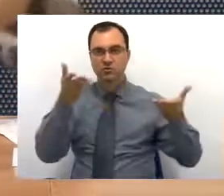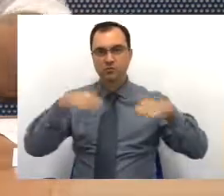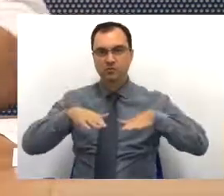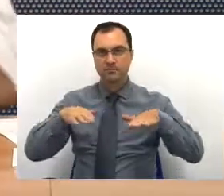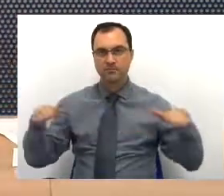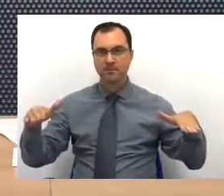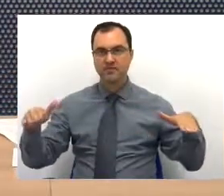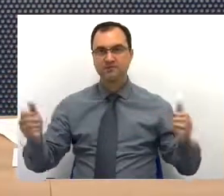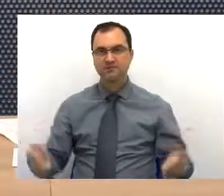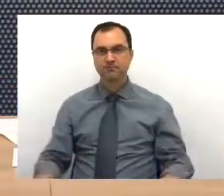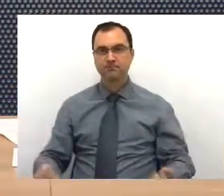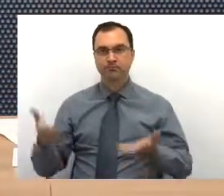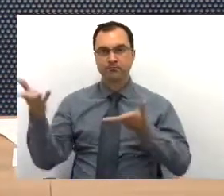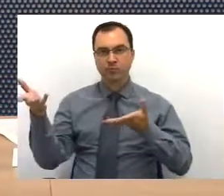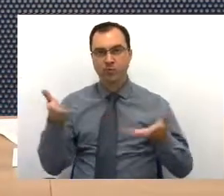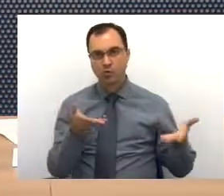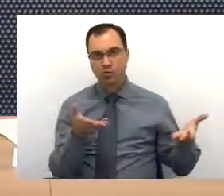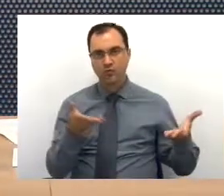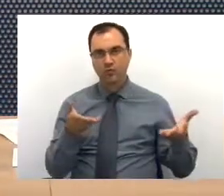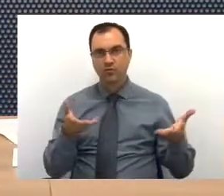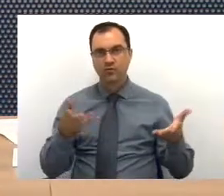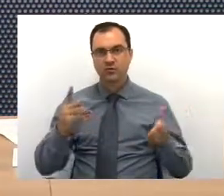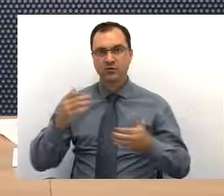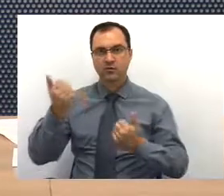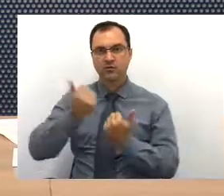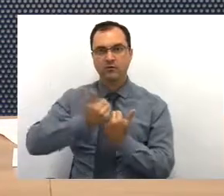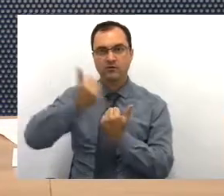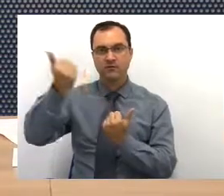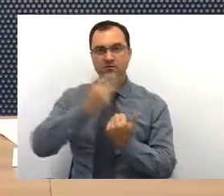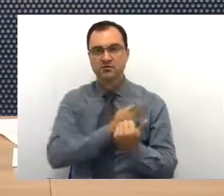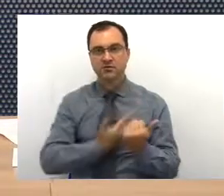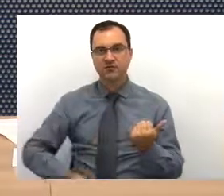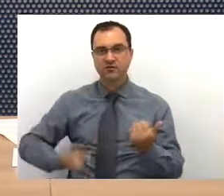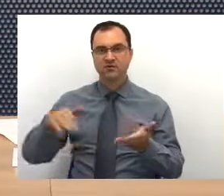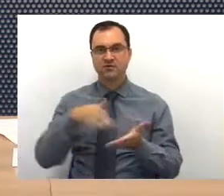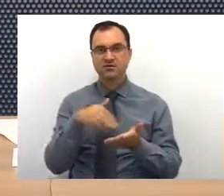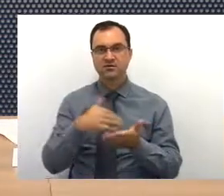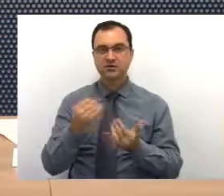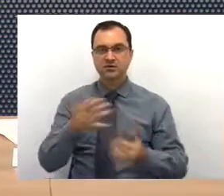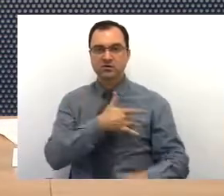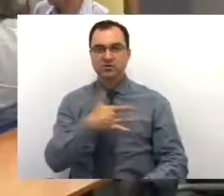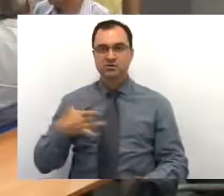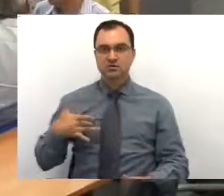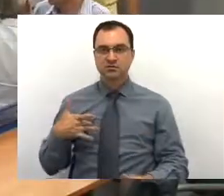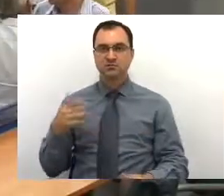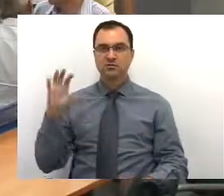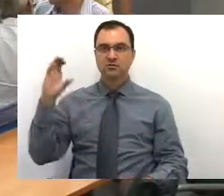o nosso nobre vice-prefeito e secretário da Saúde, o senhor Carlos Dermann.